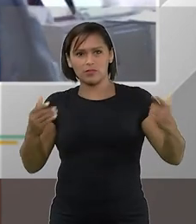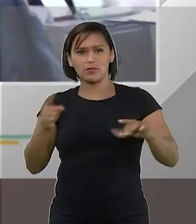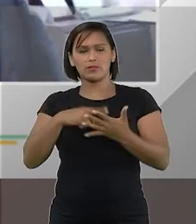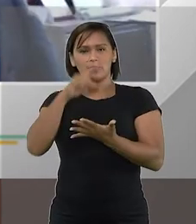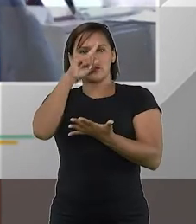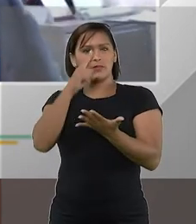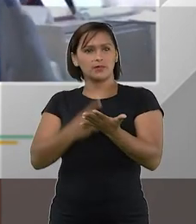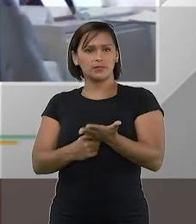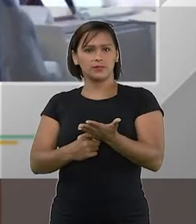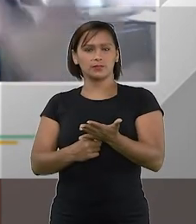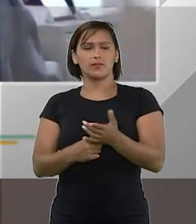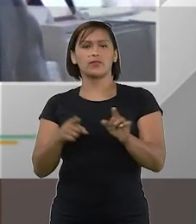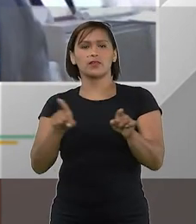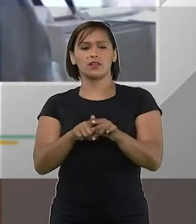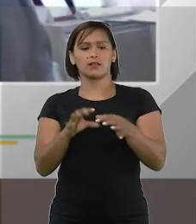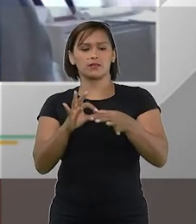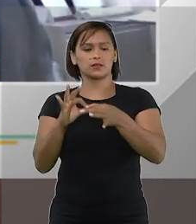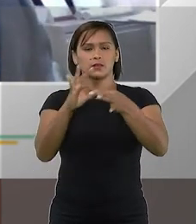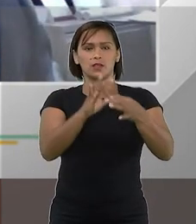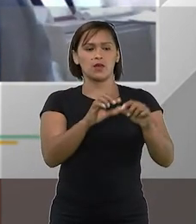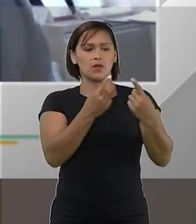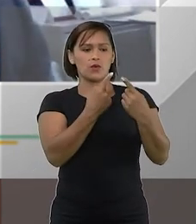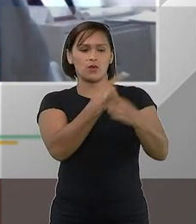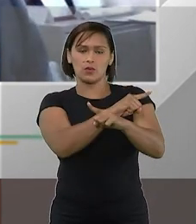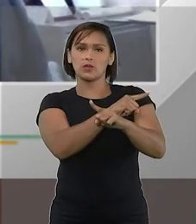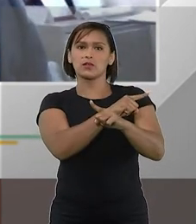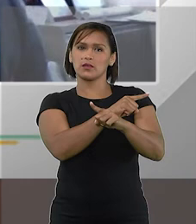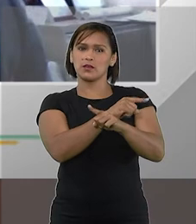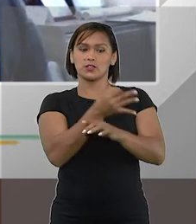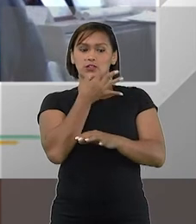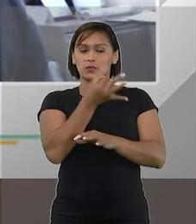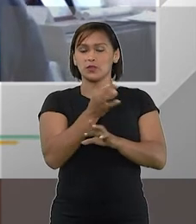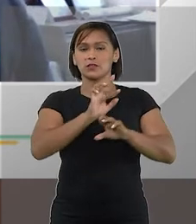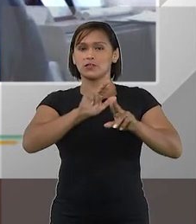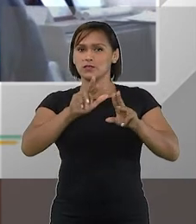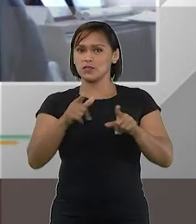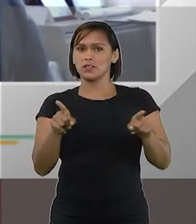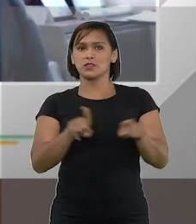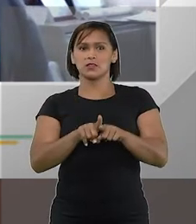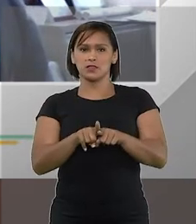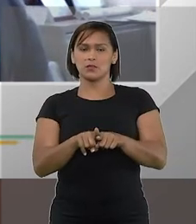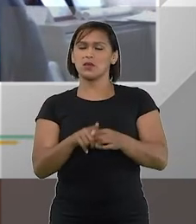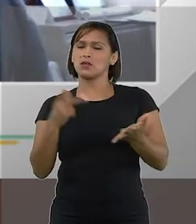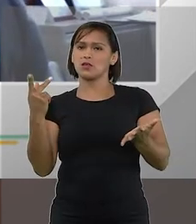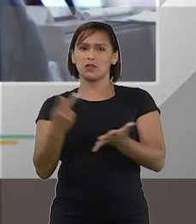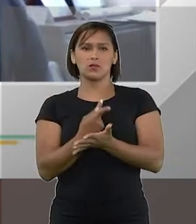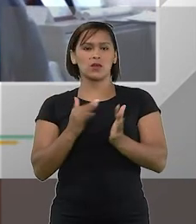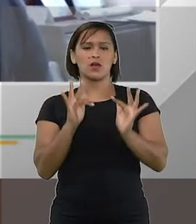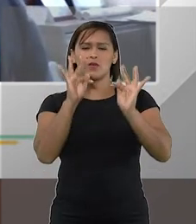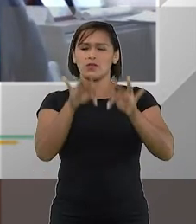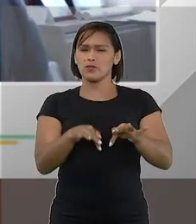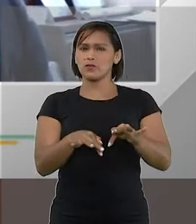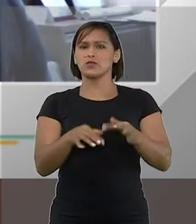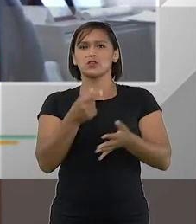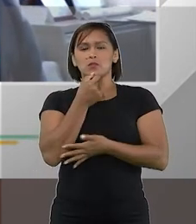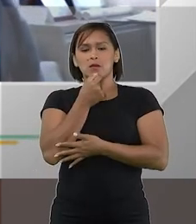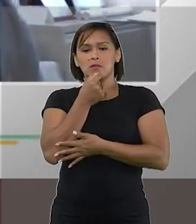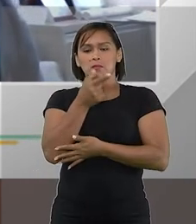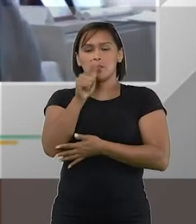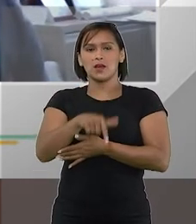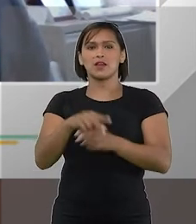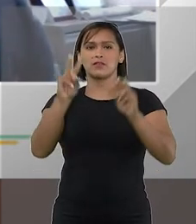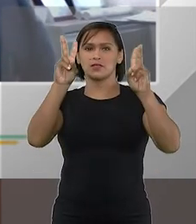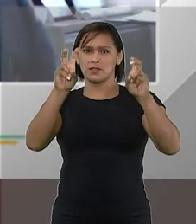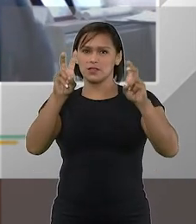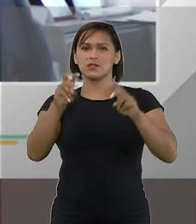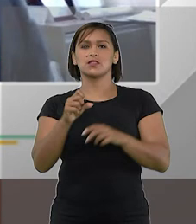essa aplicação há uma corrente contrária a essa aplicação e como sempre acontece a última palavra nessa